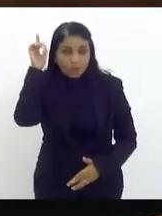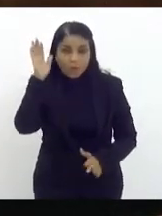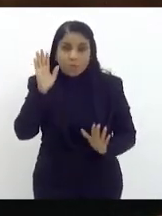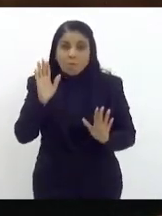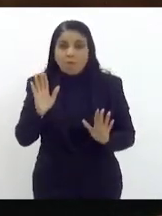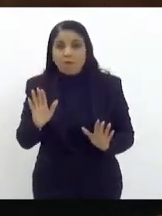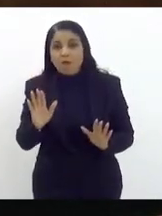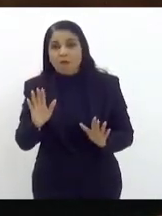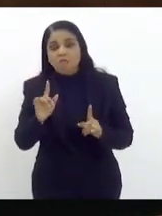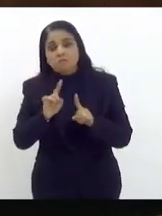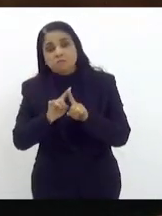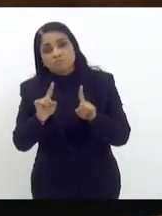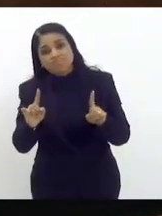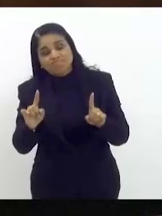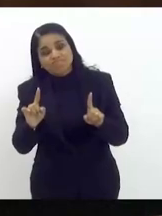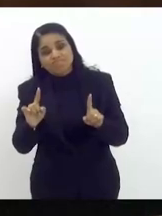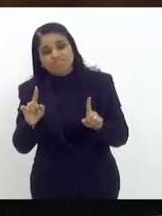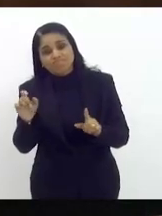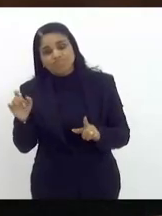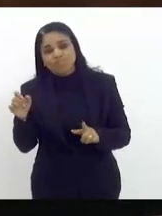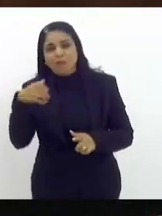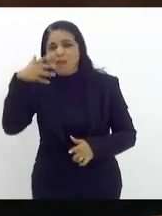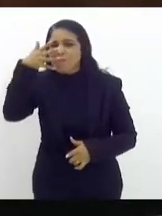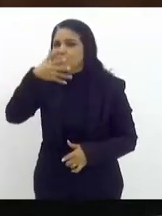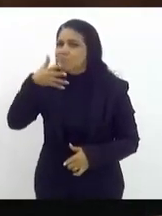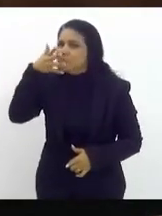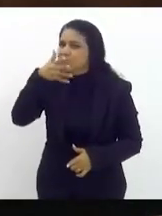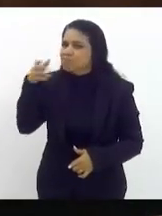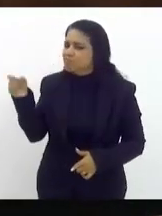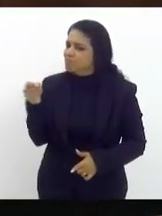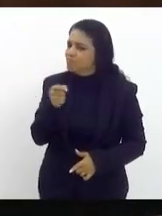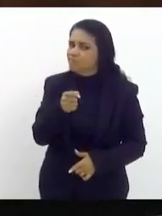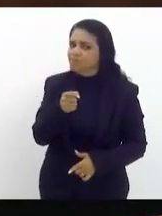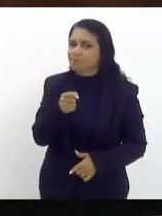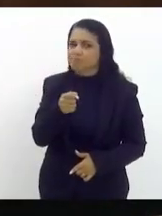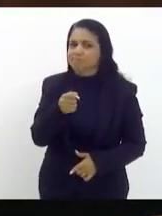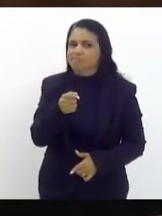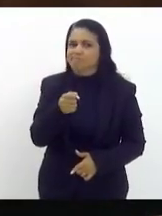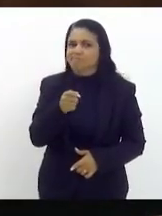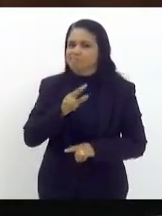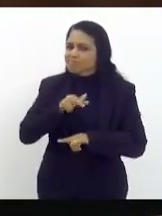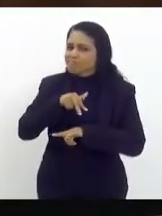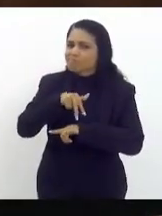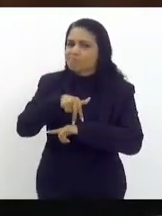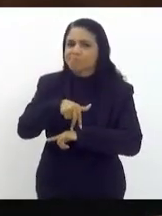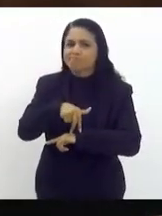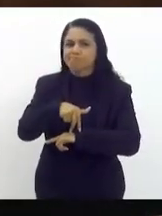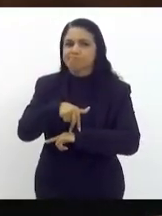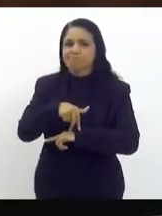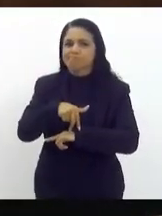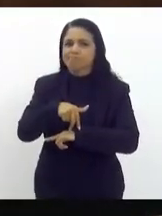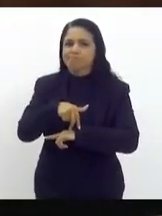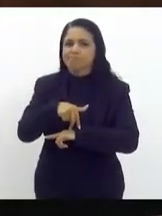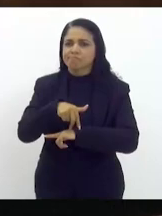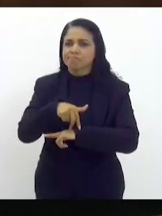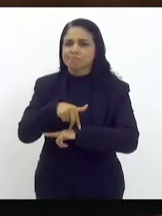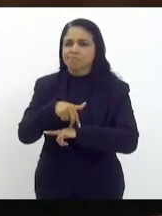que a sua colocação para mim não não fez efeito nenhum